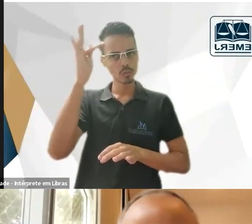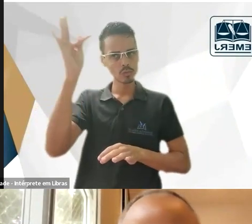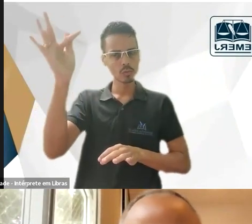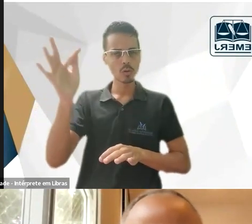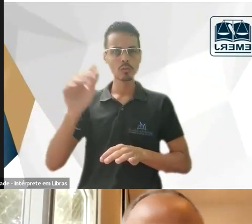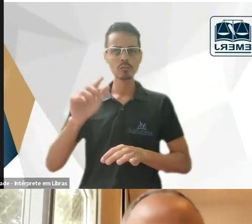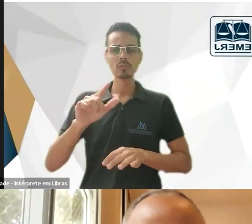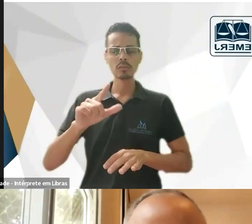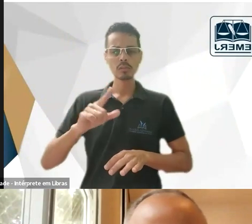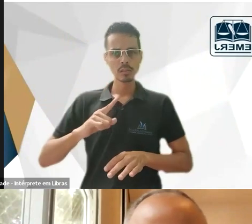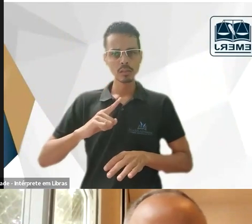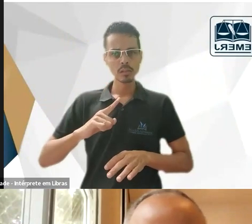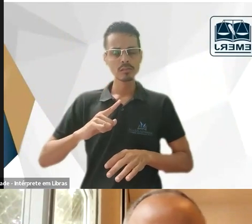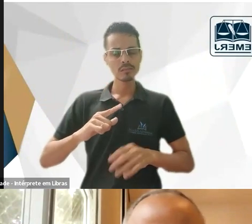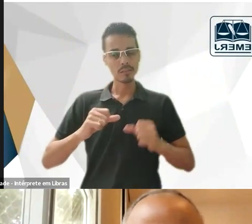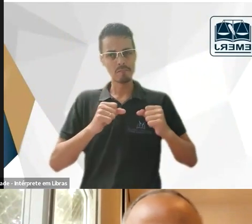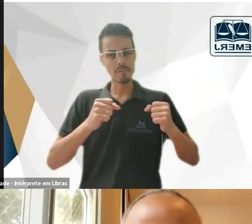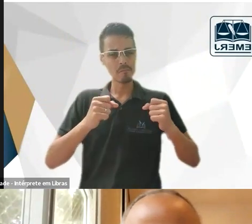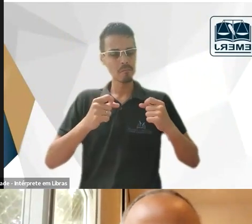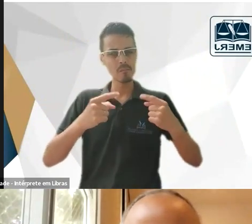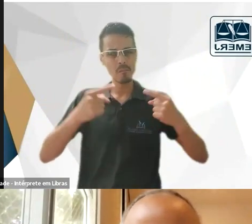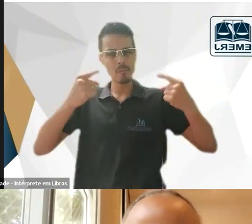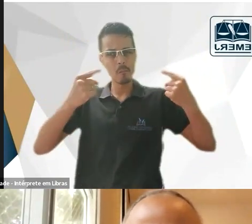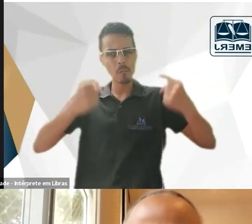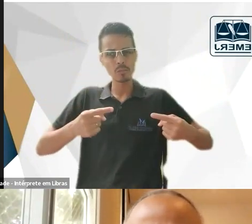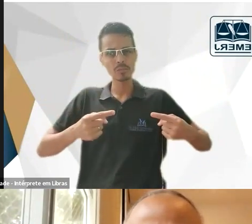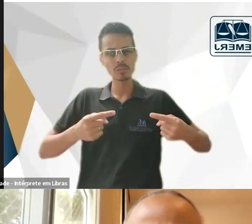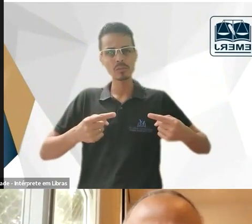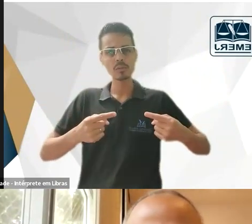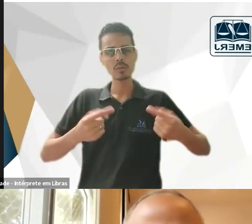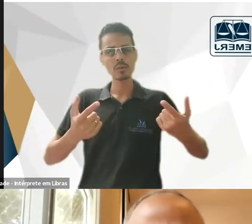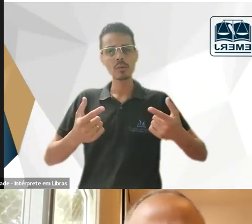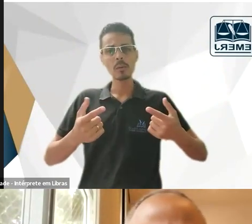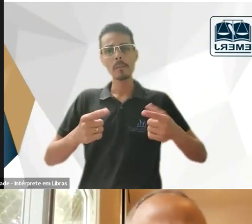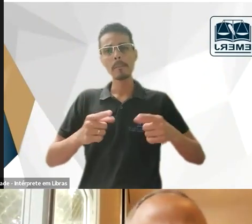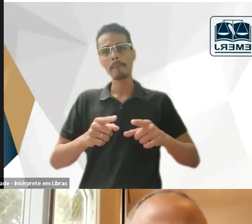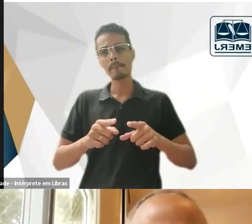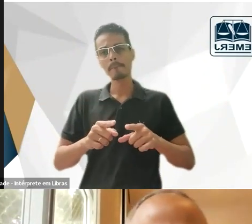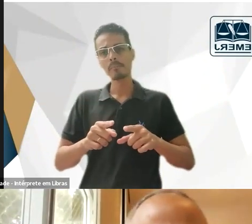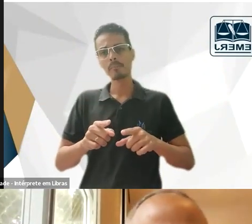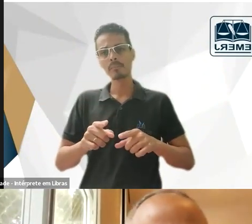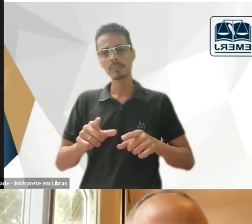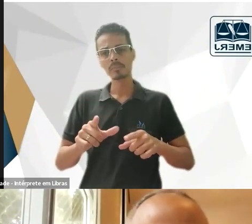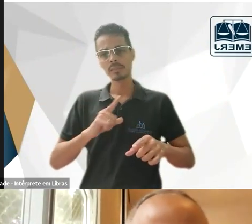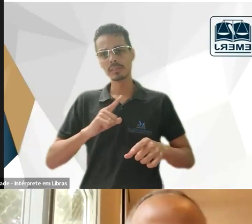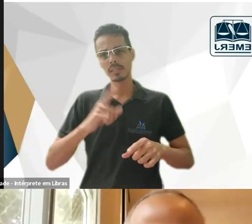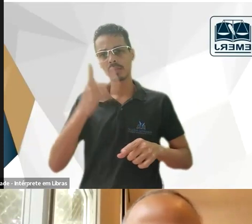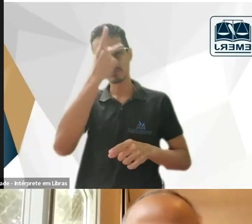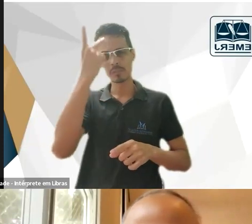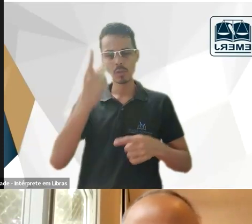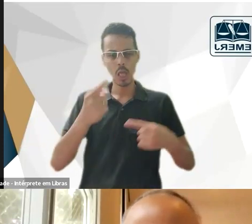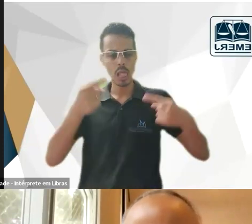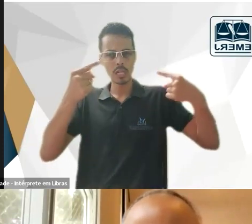oposições, como vai trazer o professor Ricardo e o professor Wenceslau. Ele teve algumas oposições ainda em vida,